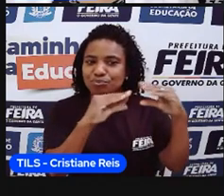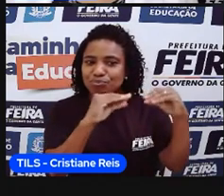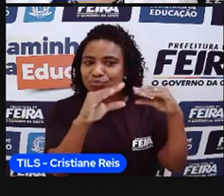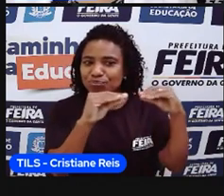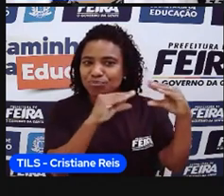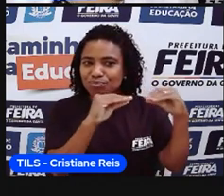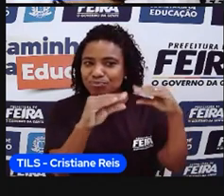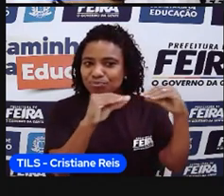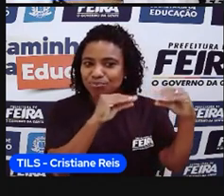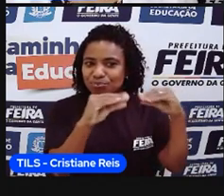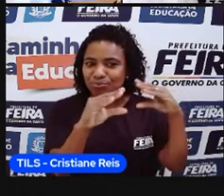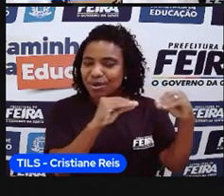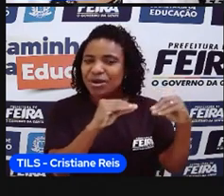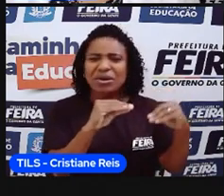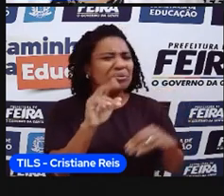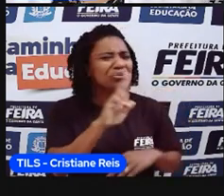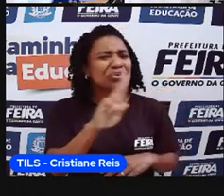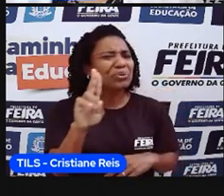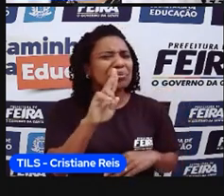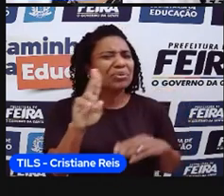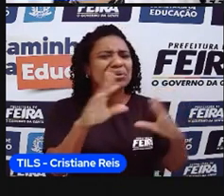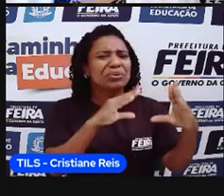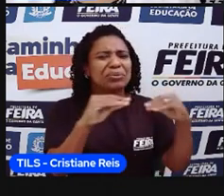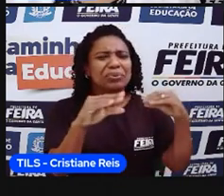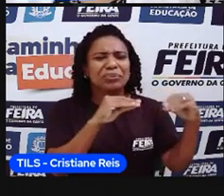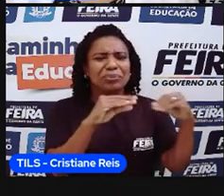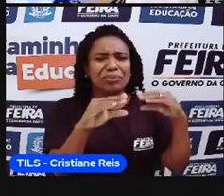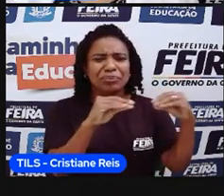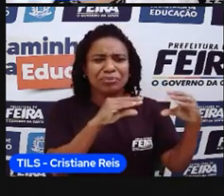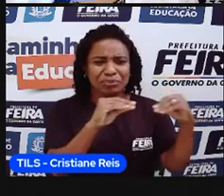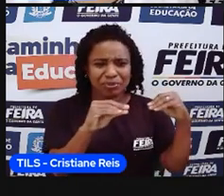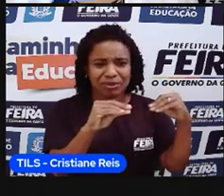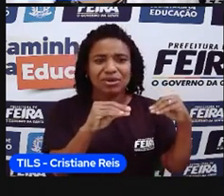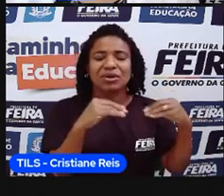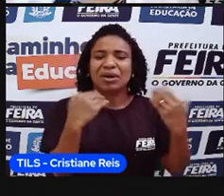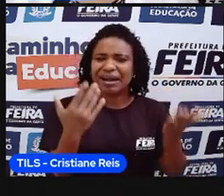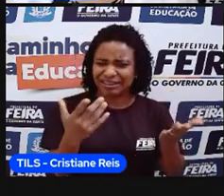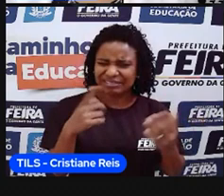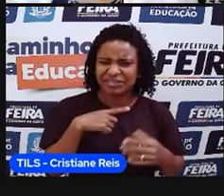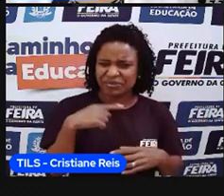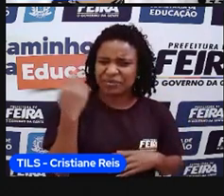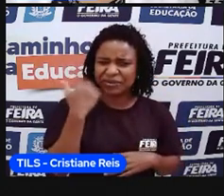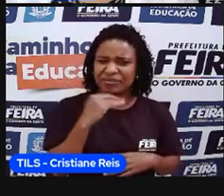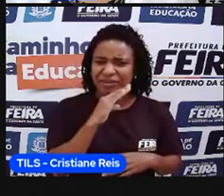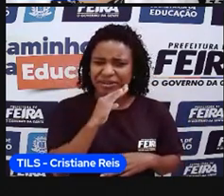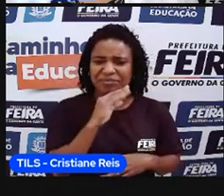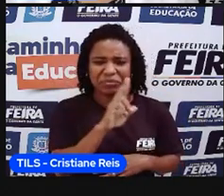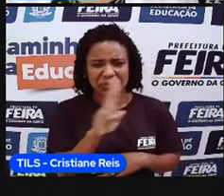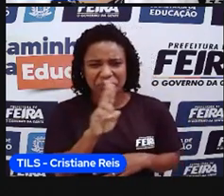Esqueci como o nome da novela, mas é aquela que tem o Comendador, acho que é Império, nome da novela, não me engano.